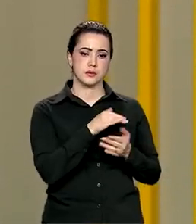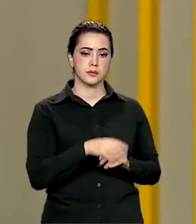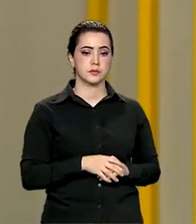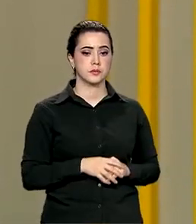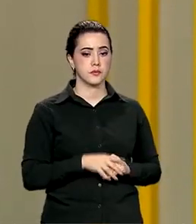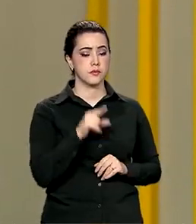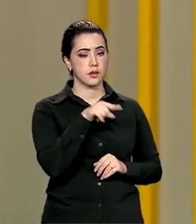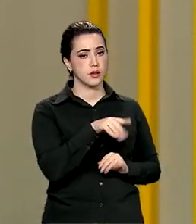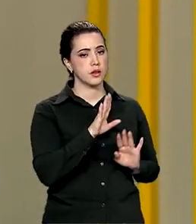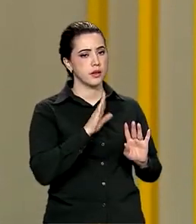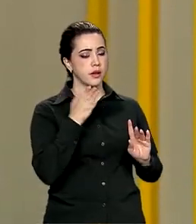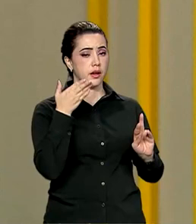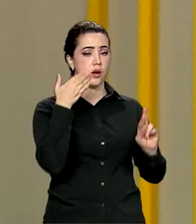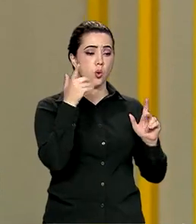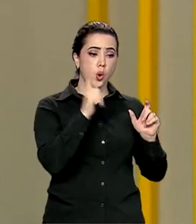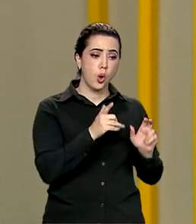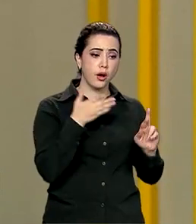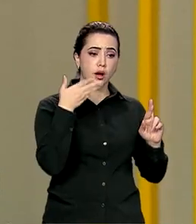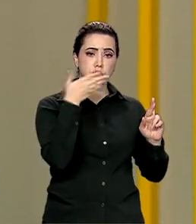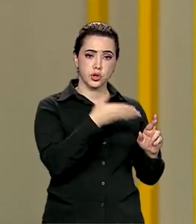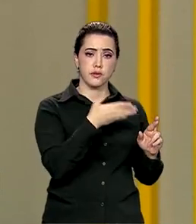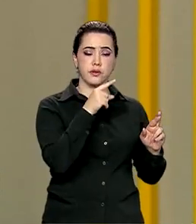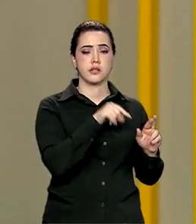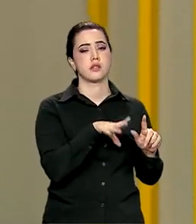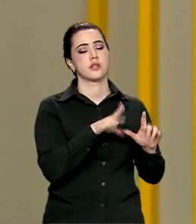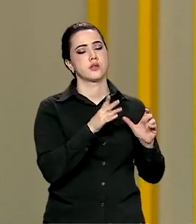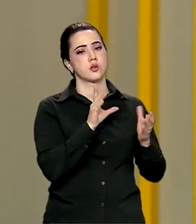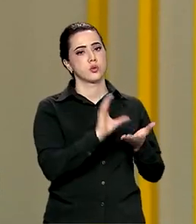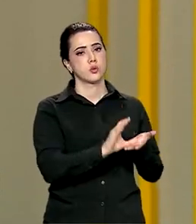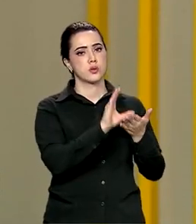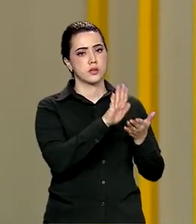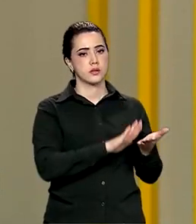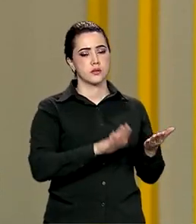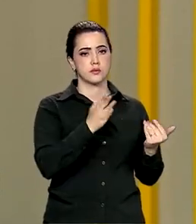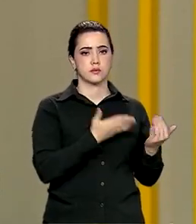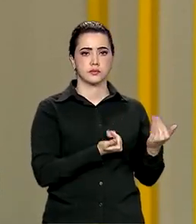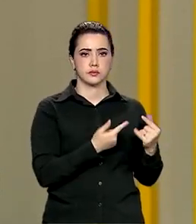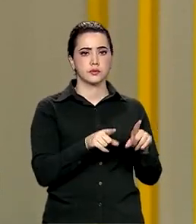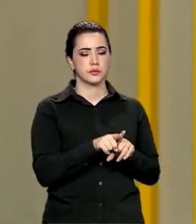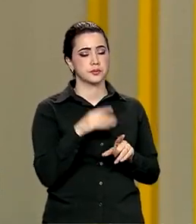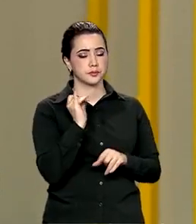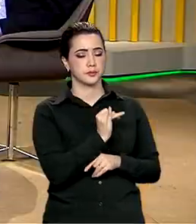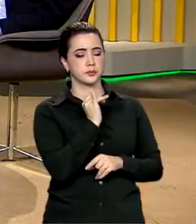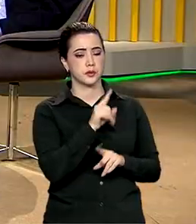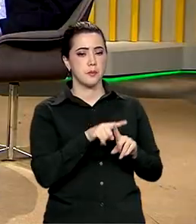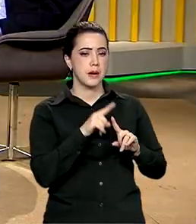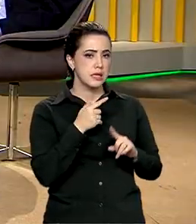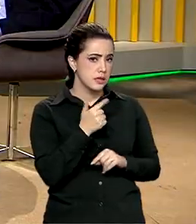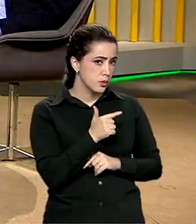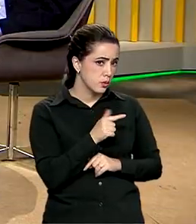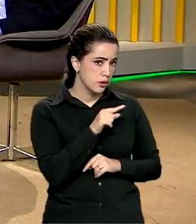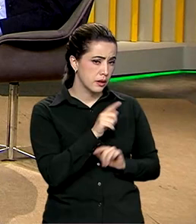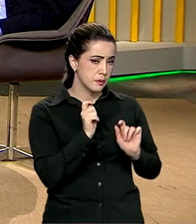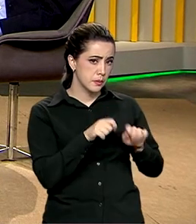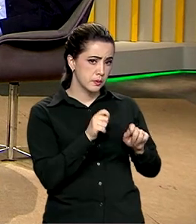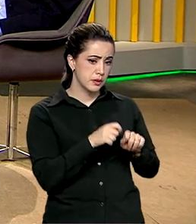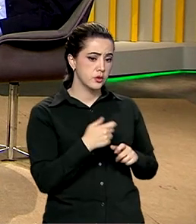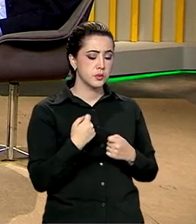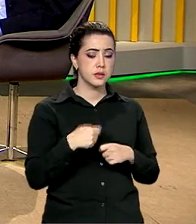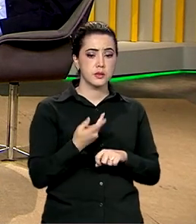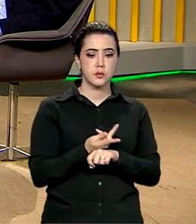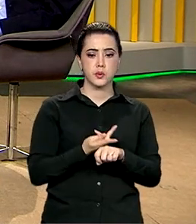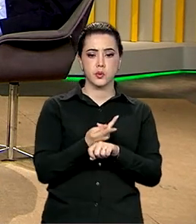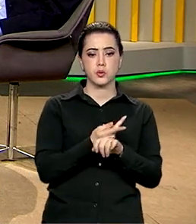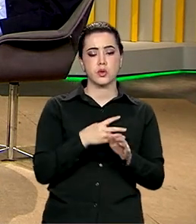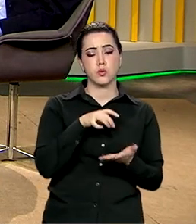que serve de referência, quando tem o Conselho Municipal de Juventude, também é fundamental, mas, quando não tiver essa possibilidade, tem que procurar